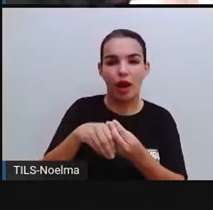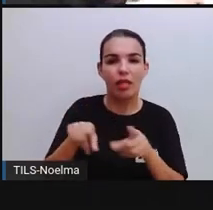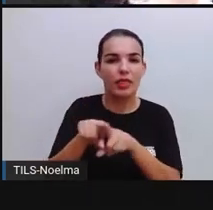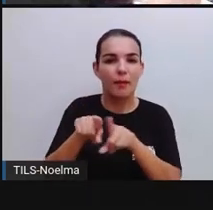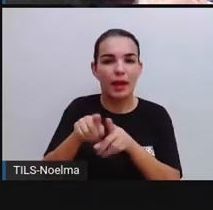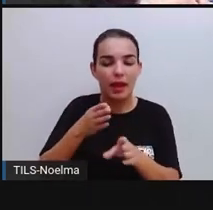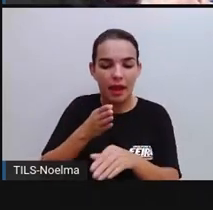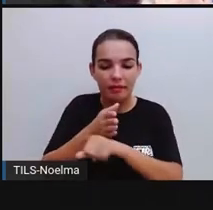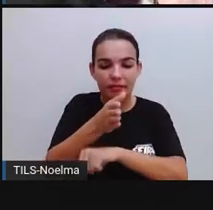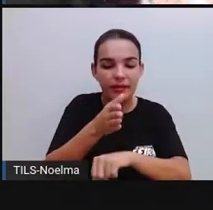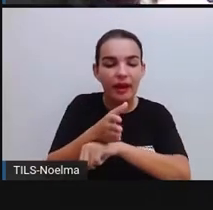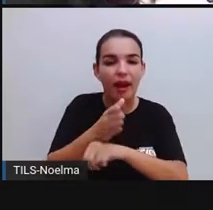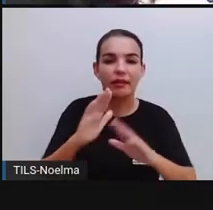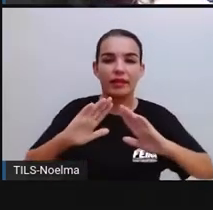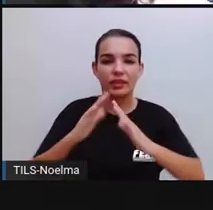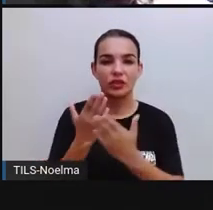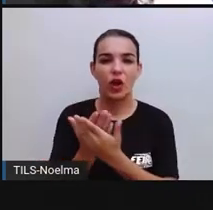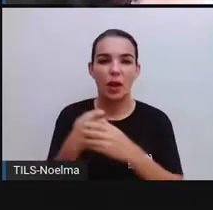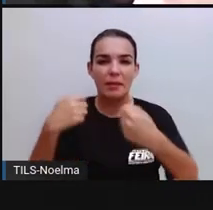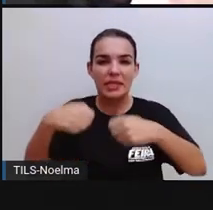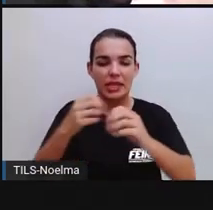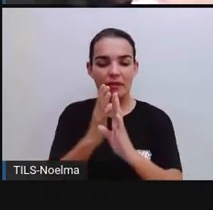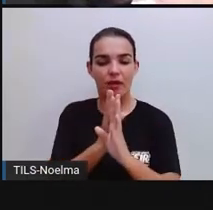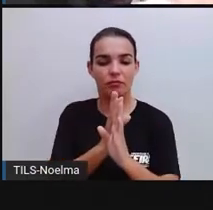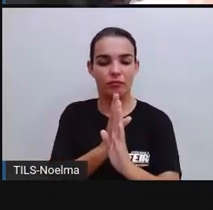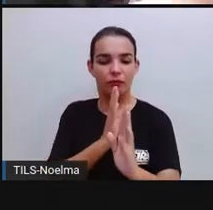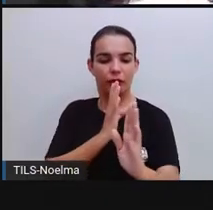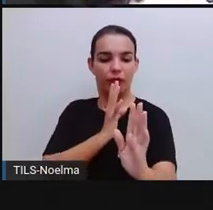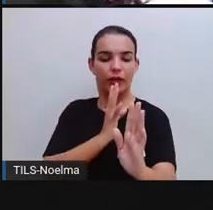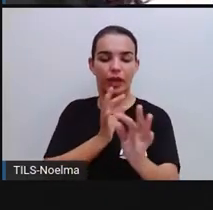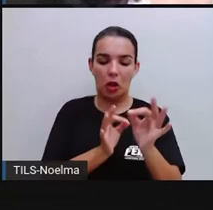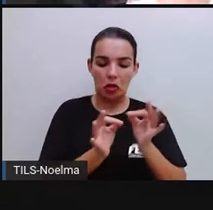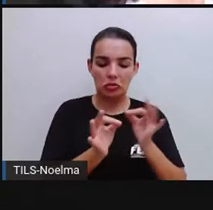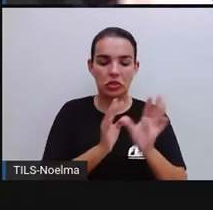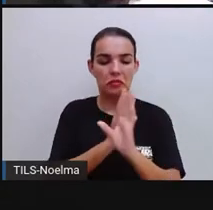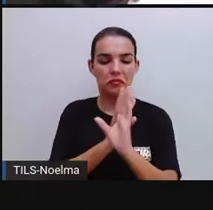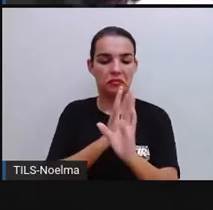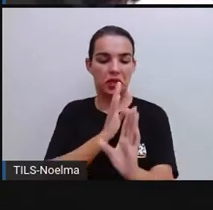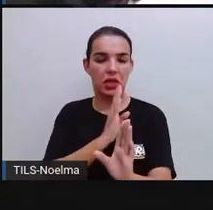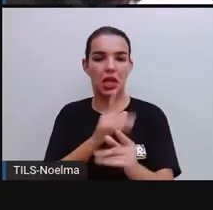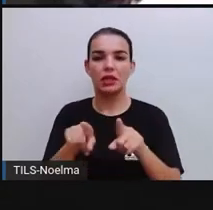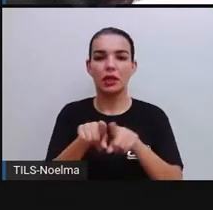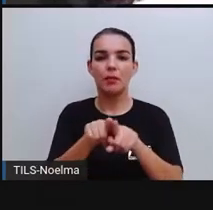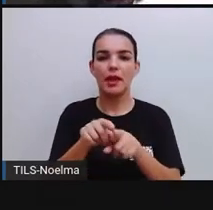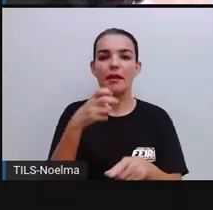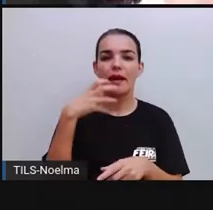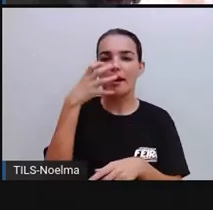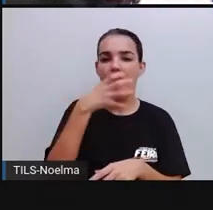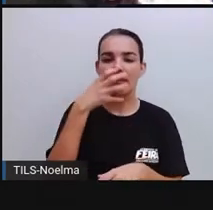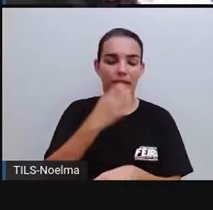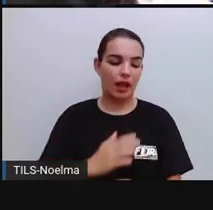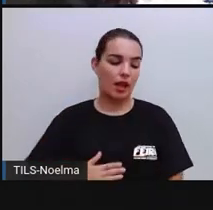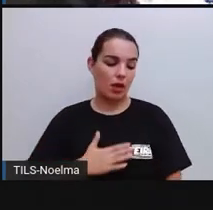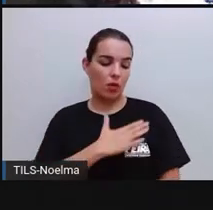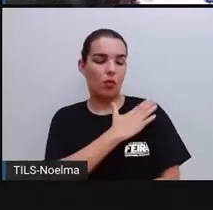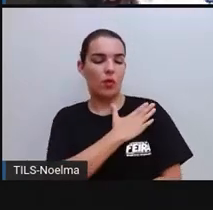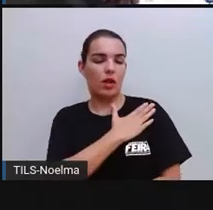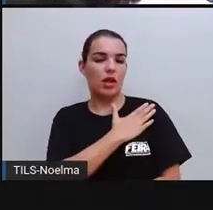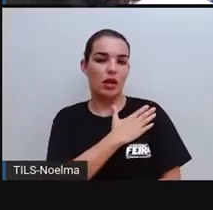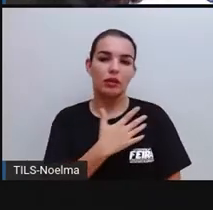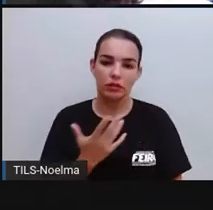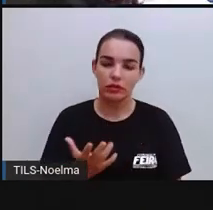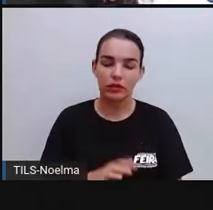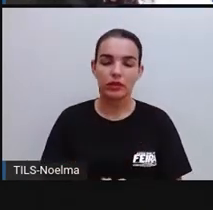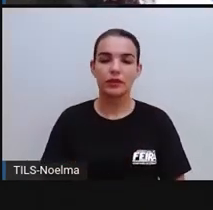escola que tinha que os alunos estarem ali organizados em fila para conseguir entrar na escola,